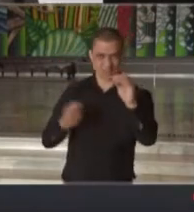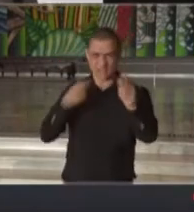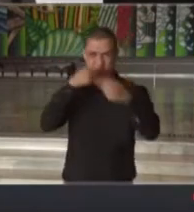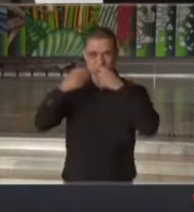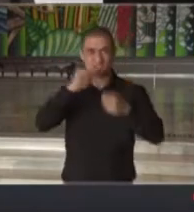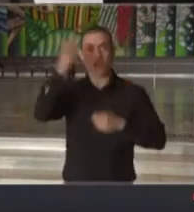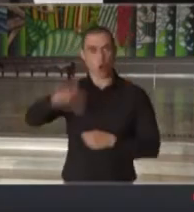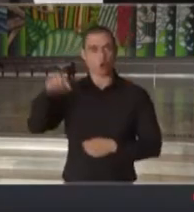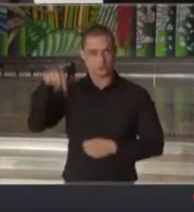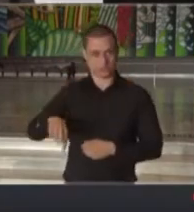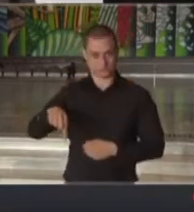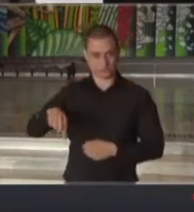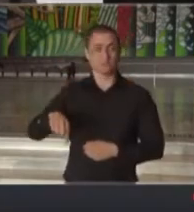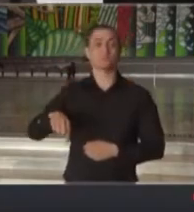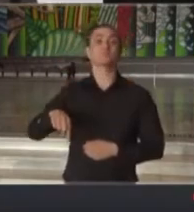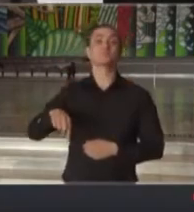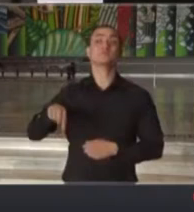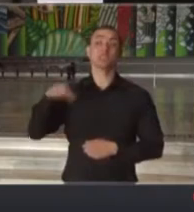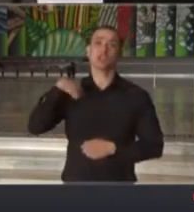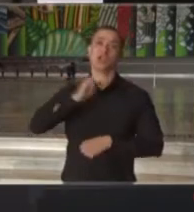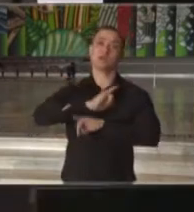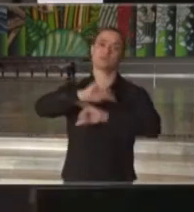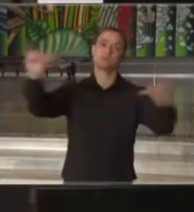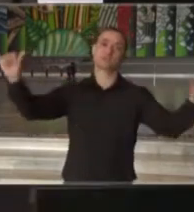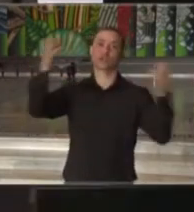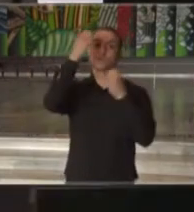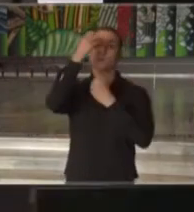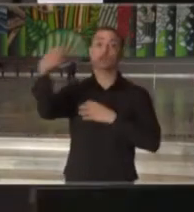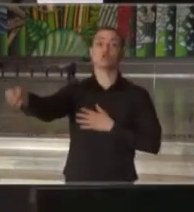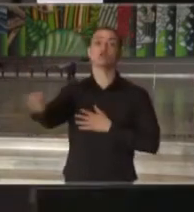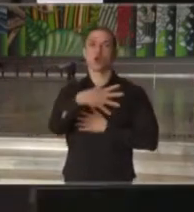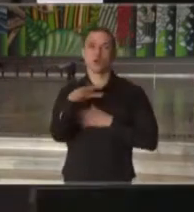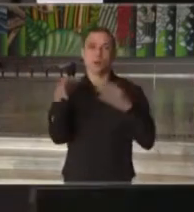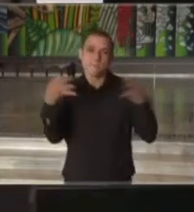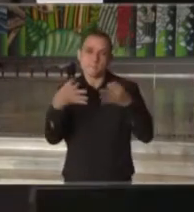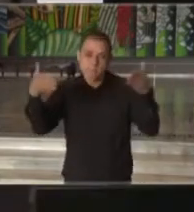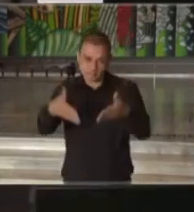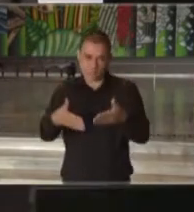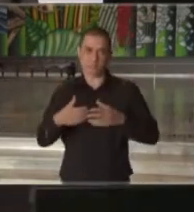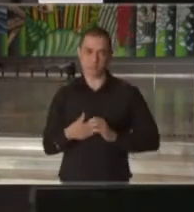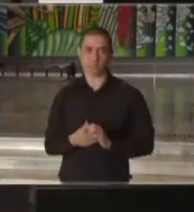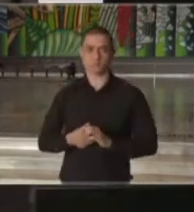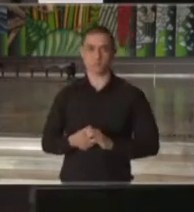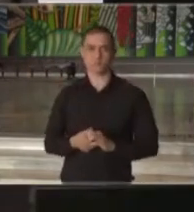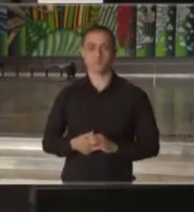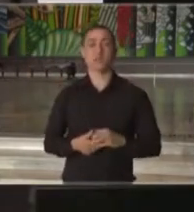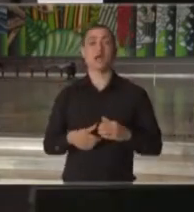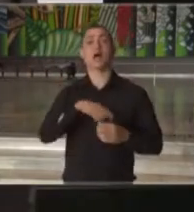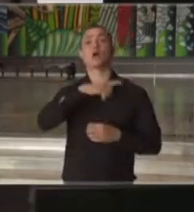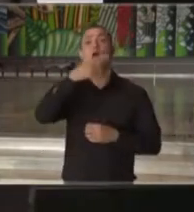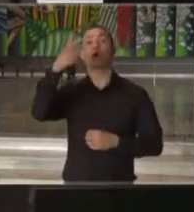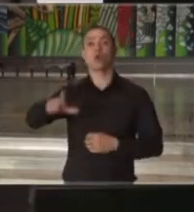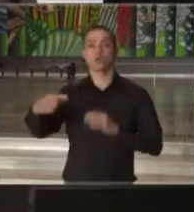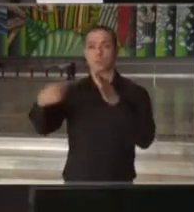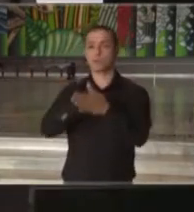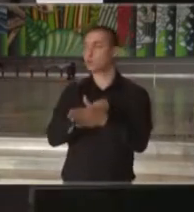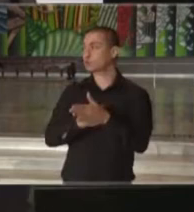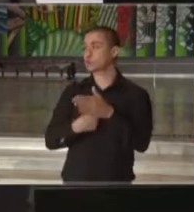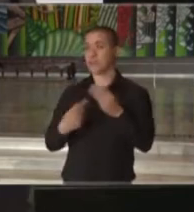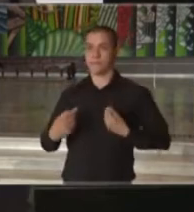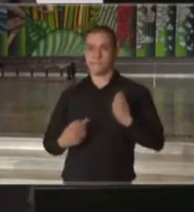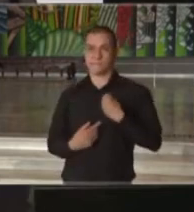realizada aqui mesmo no Palácio dos Bandeirantes, poderemos oferecer uma comunicação mais precisa. Vamos agora a uma pergunta